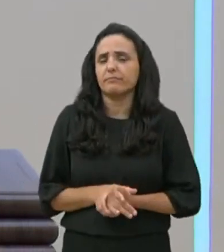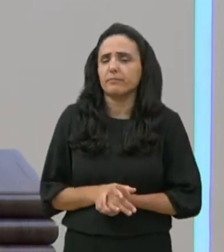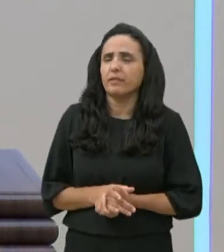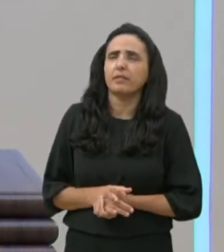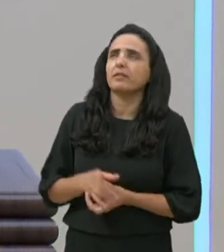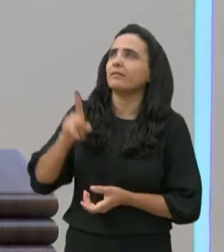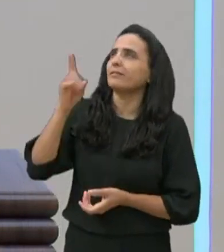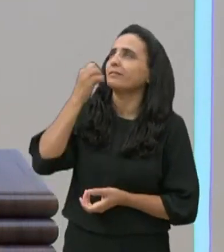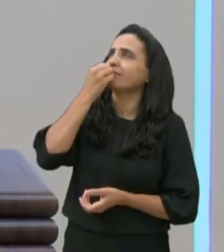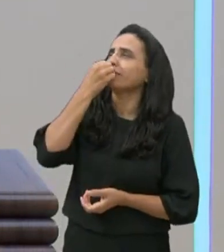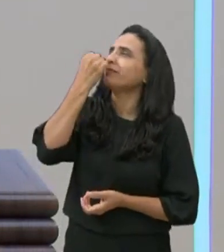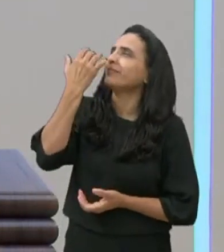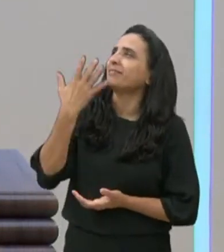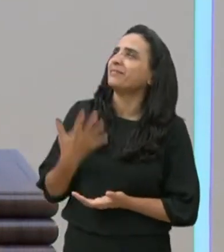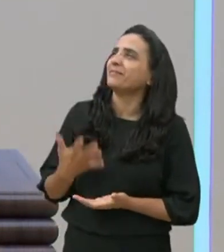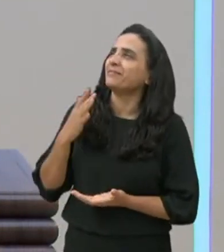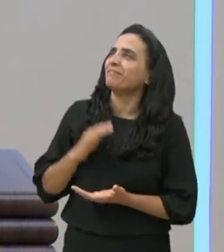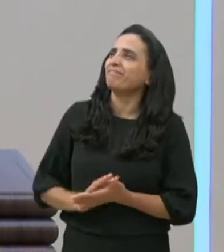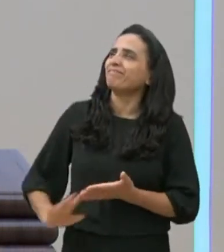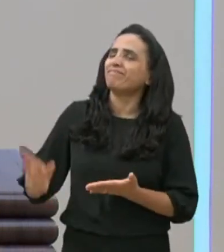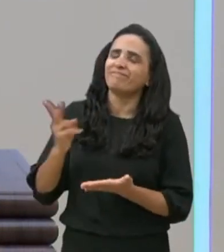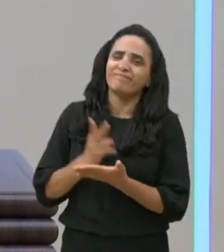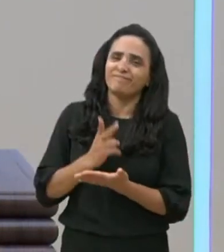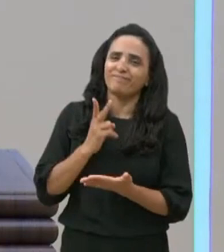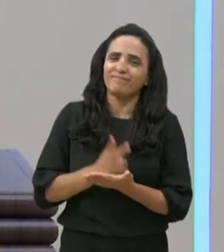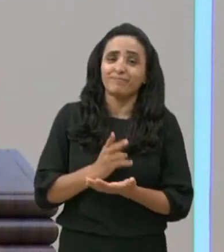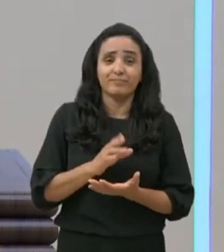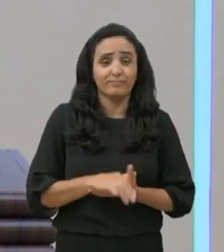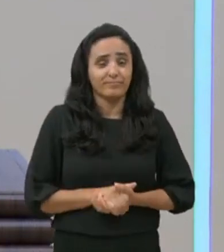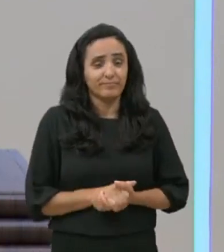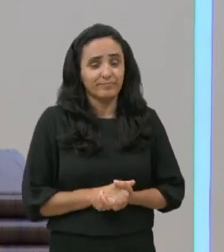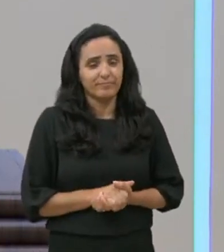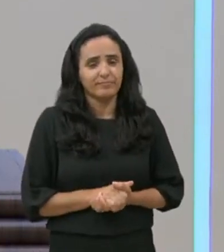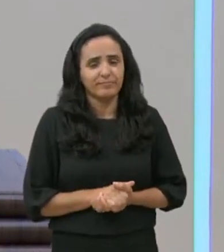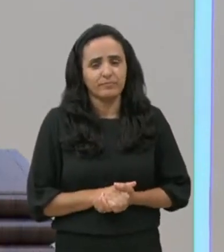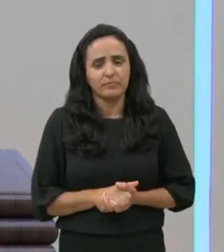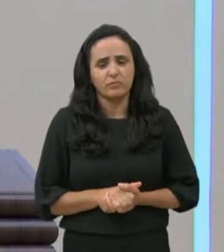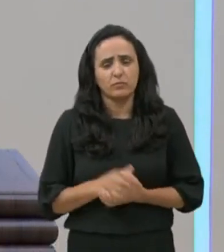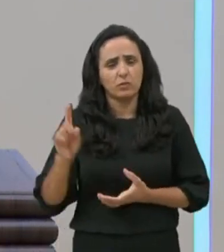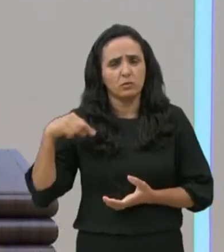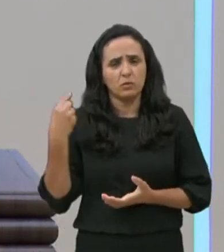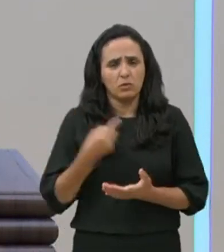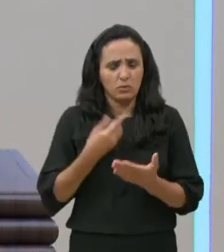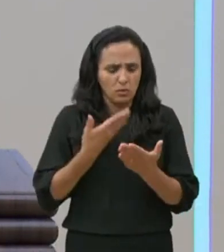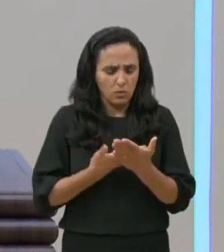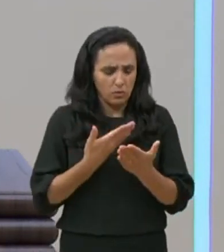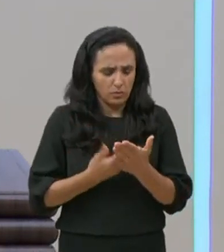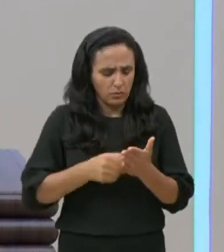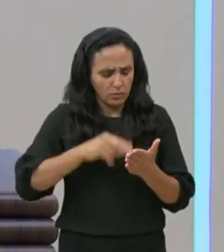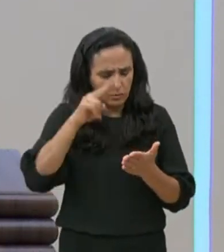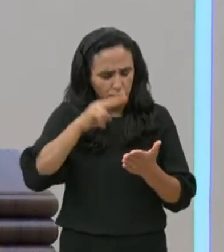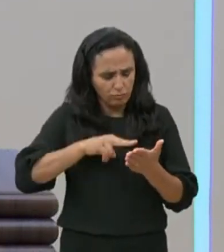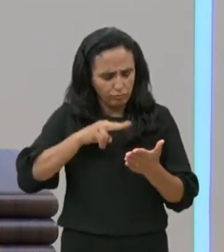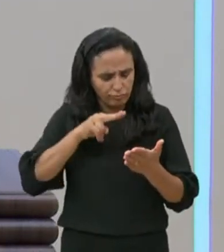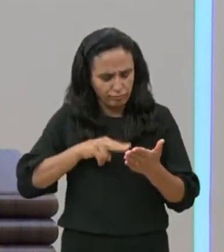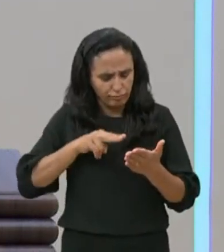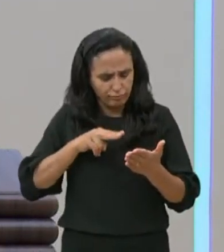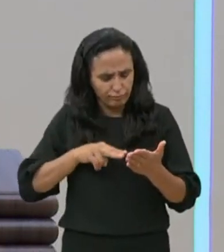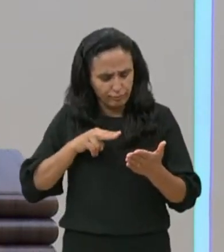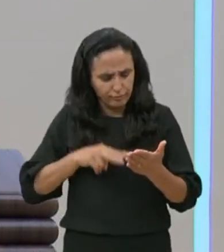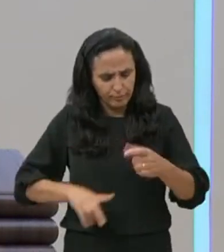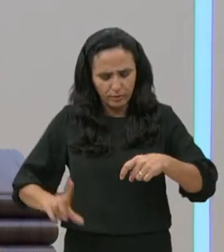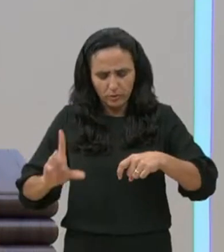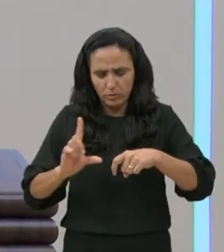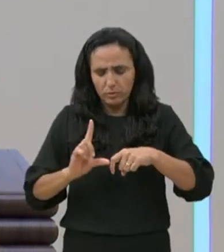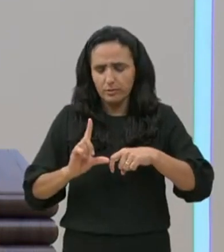é Deus para todo o sempre. A gente entende, com base nesse texto de